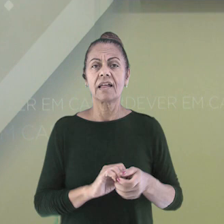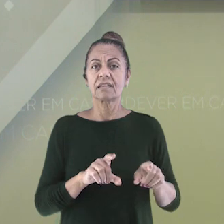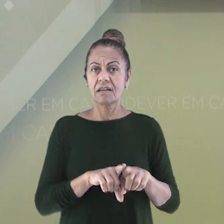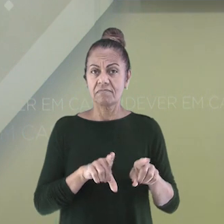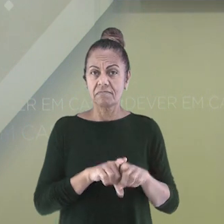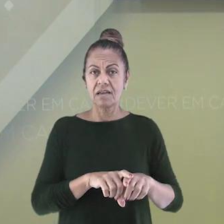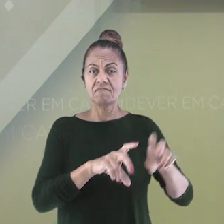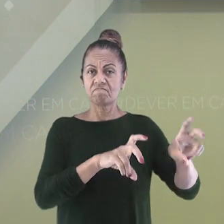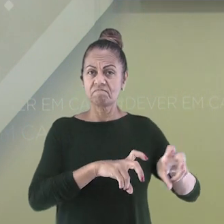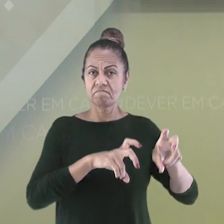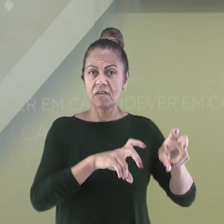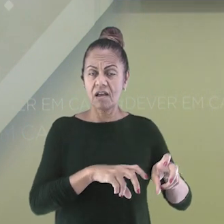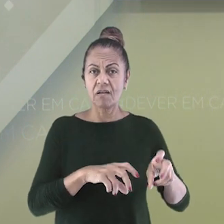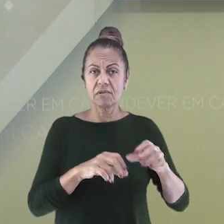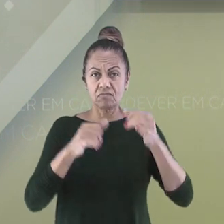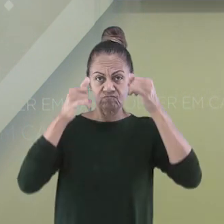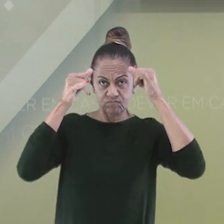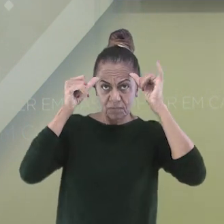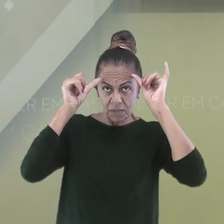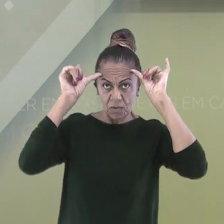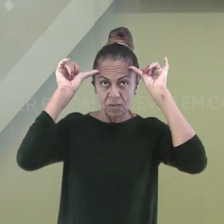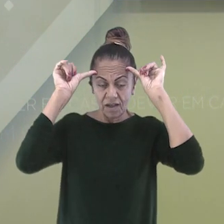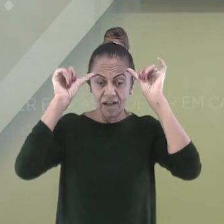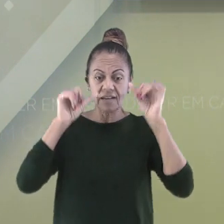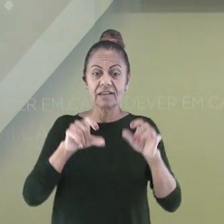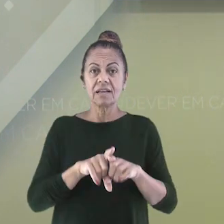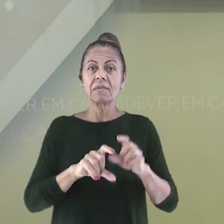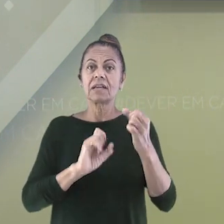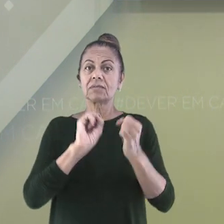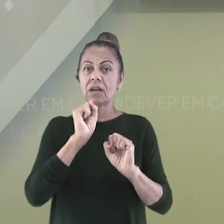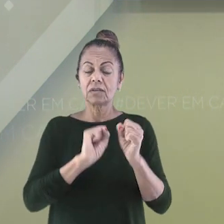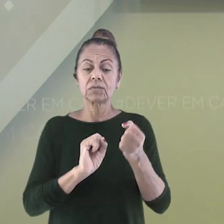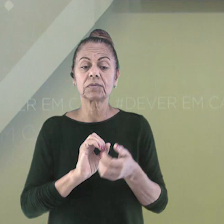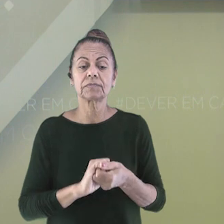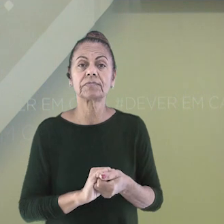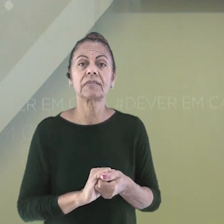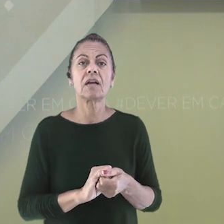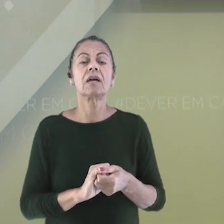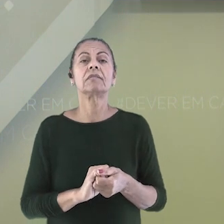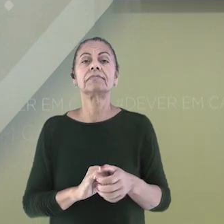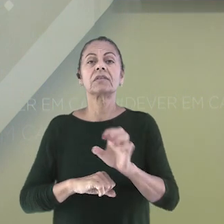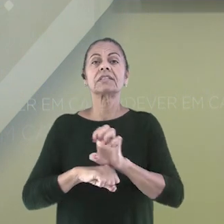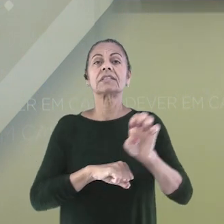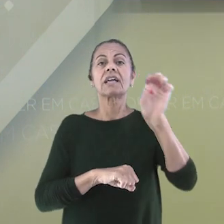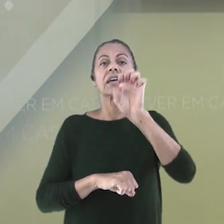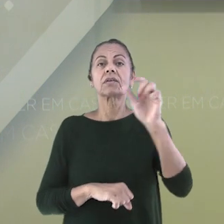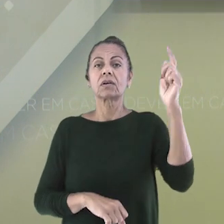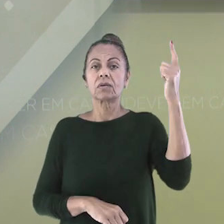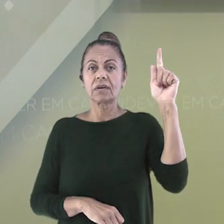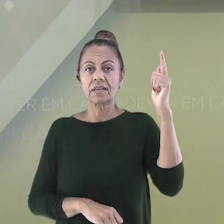e possui muitas agroindústrias. Os estados que formam essa região são Goiás,